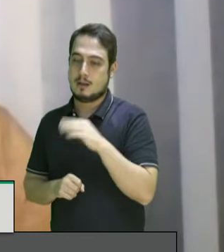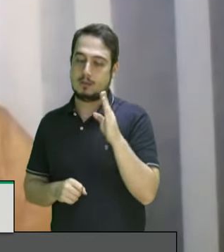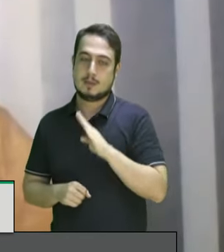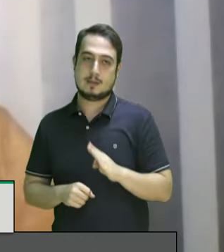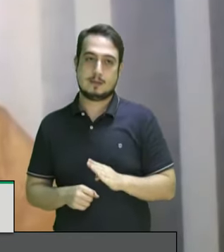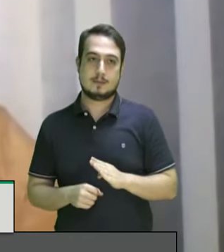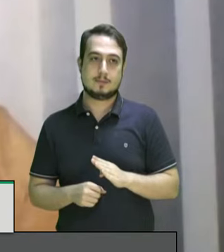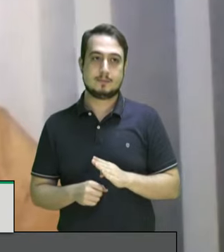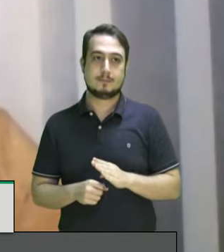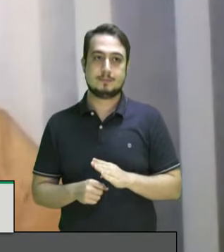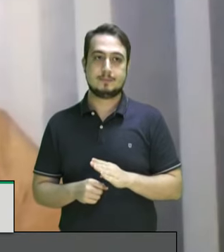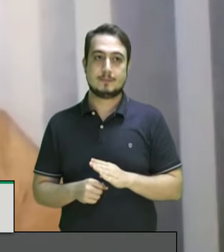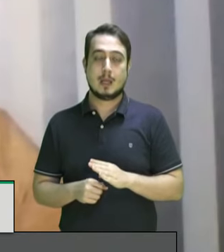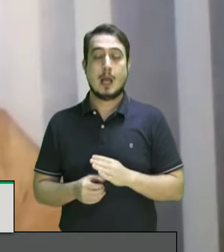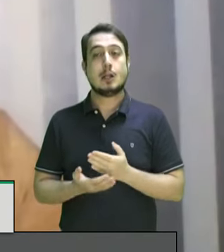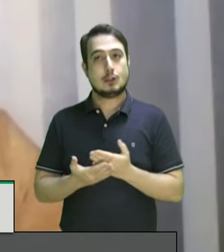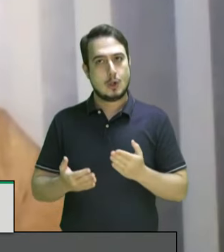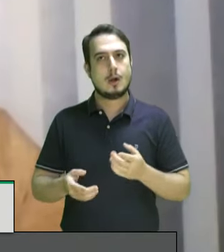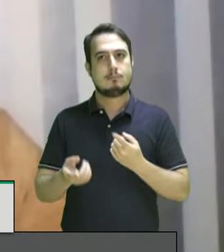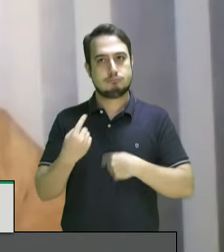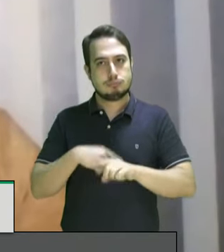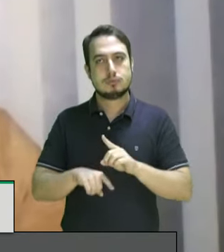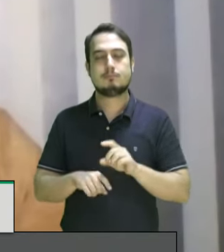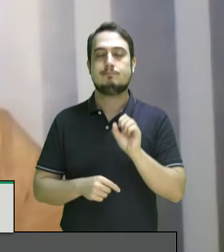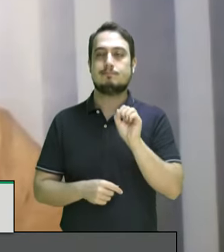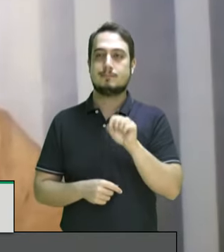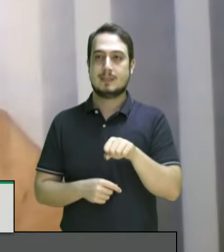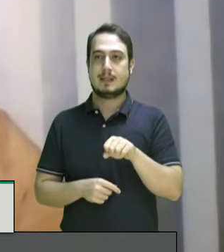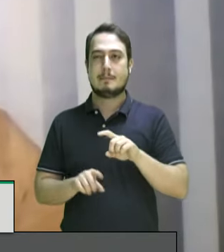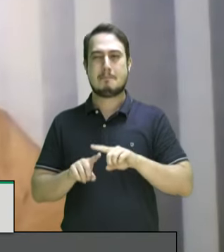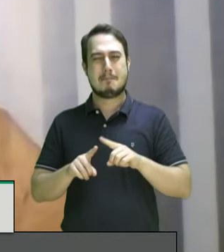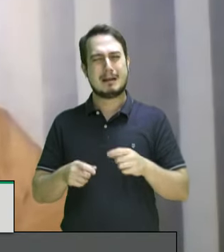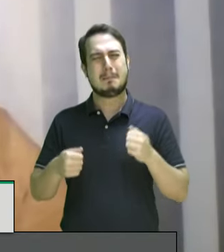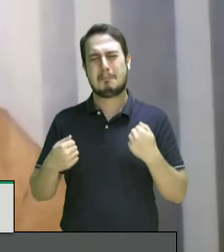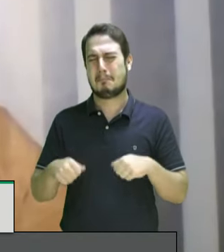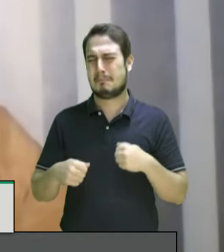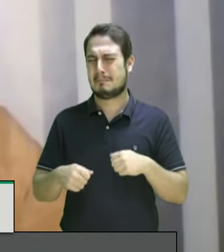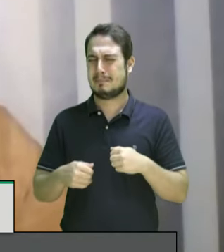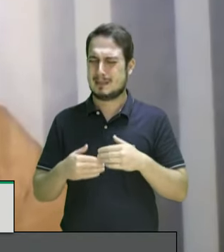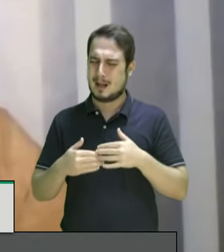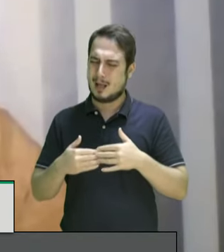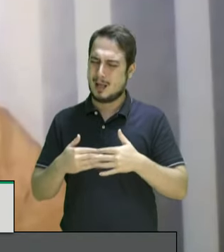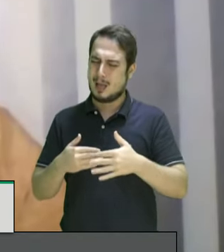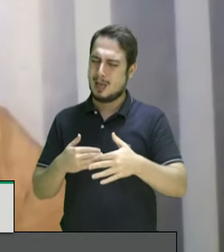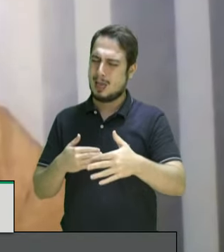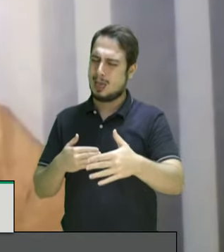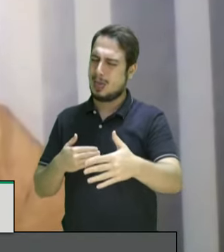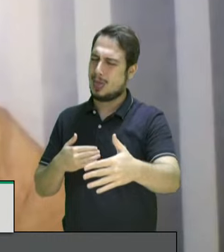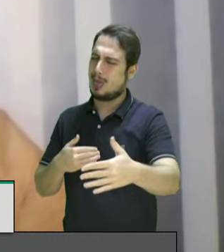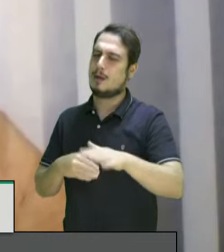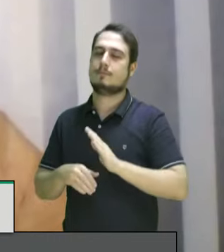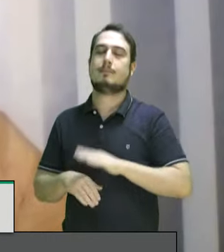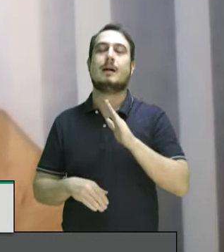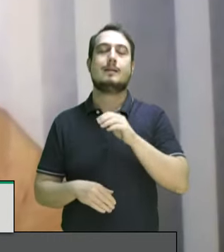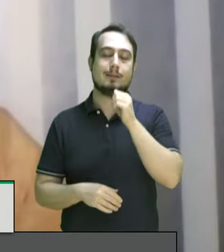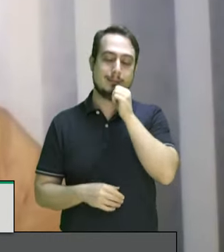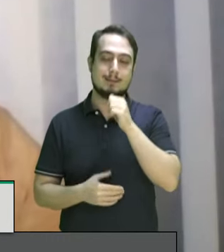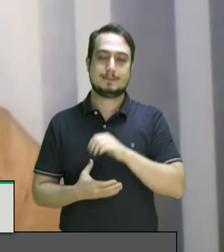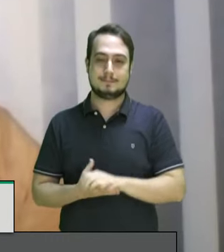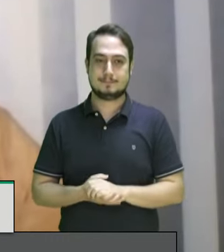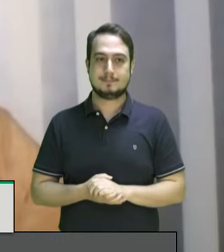nós temos avançado sim mas nós precisamos aumentar muito a nossa marcha